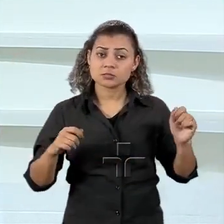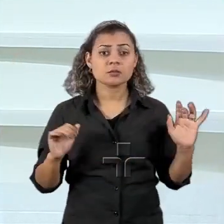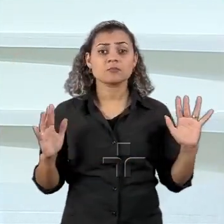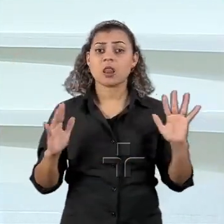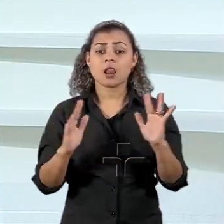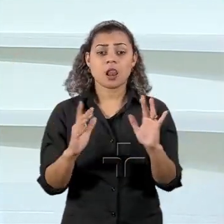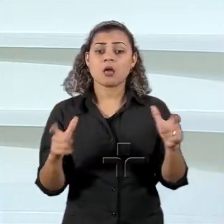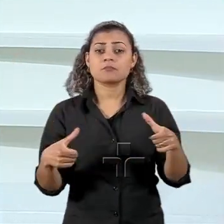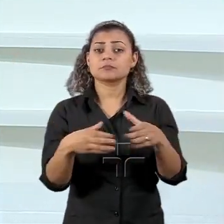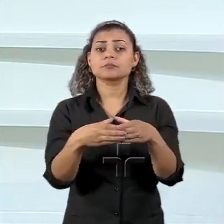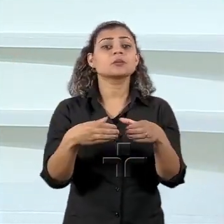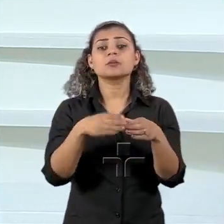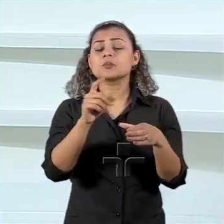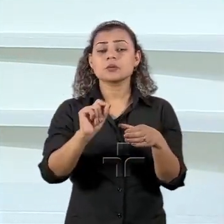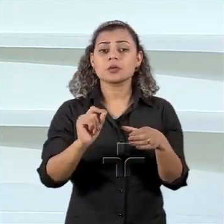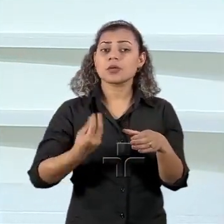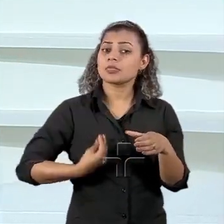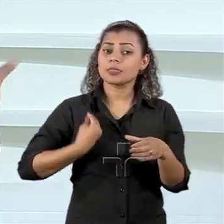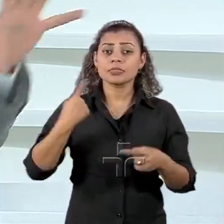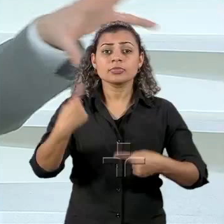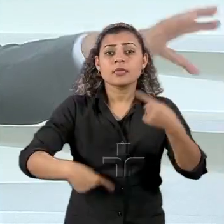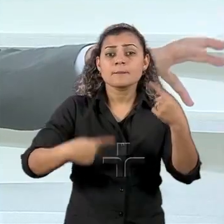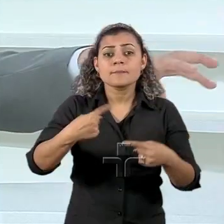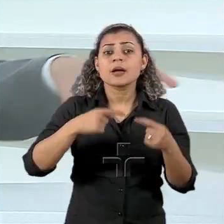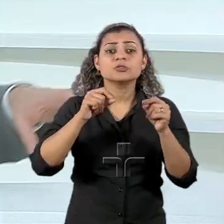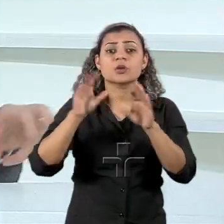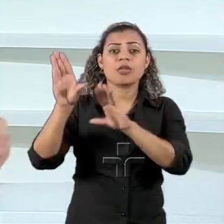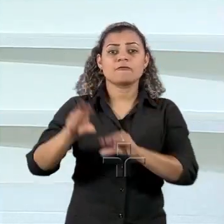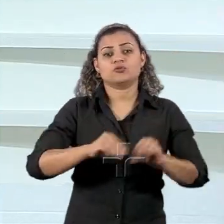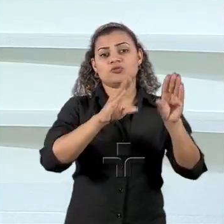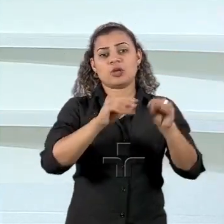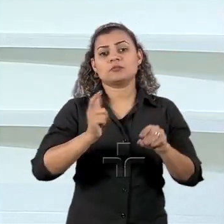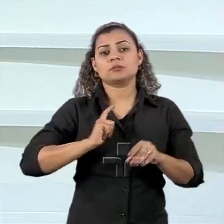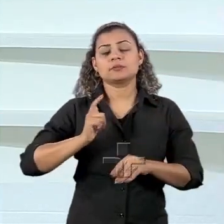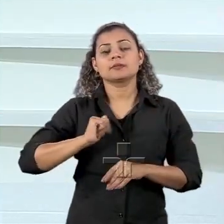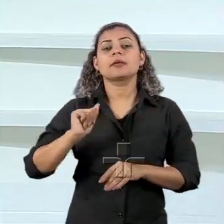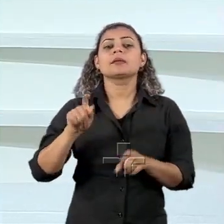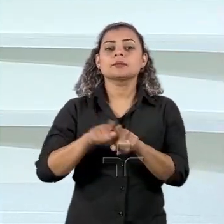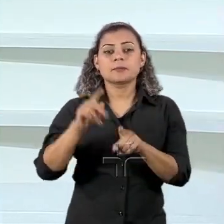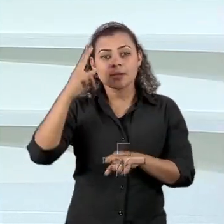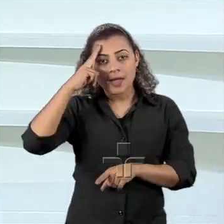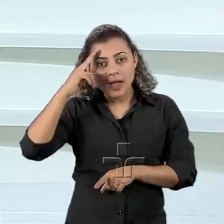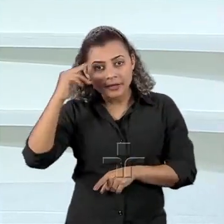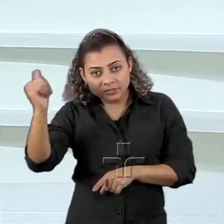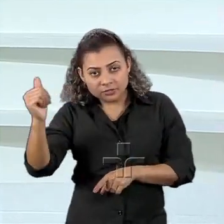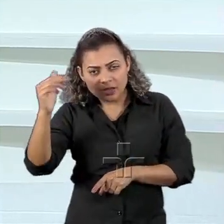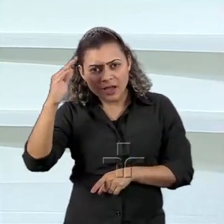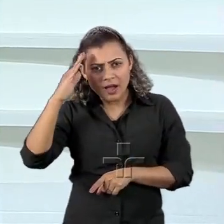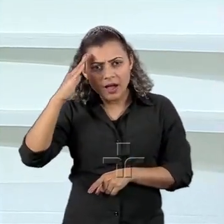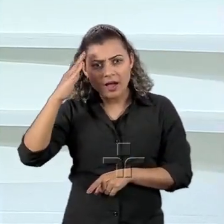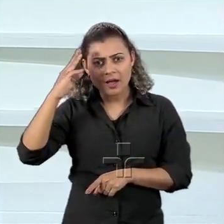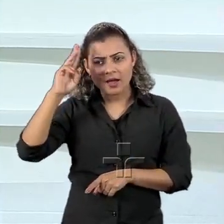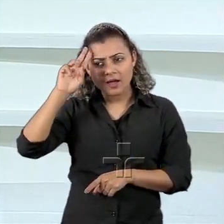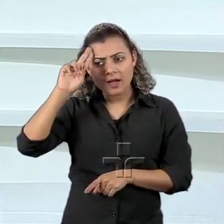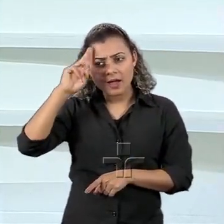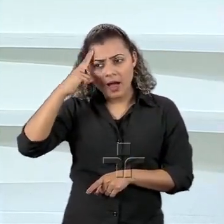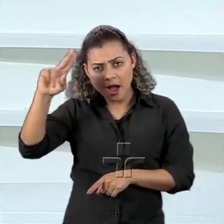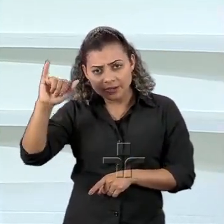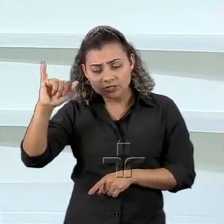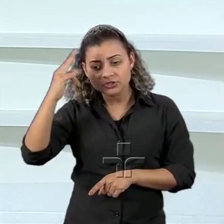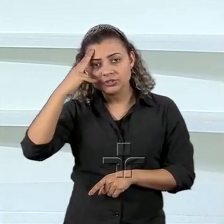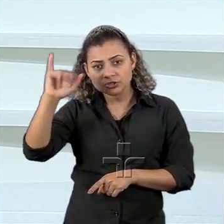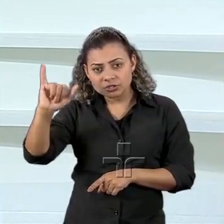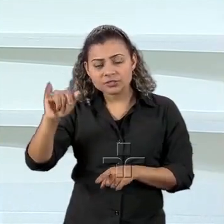coisa que a gente não tinha participado ainda tivemos um pouquinho de haitianos alguns sírios mas não era causando um impacto